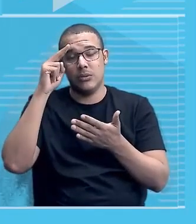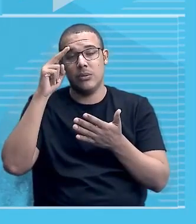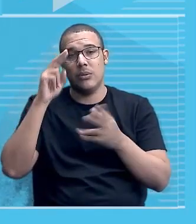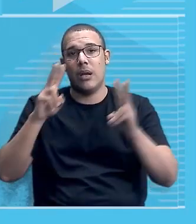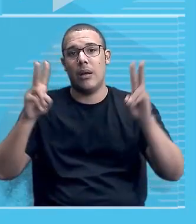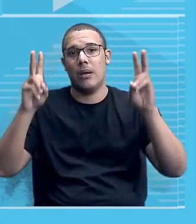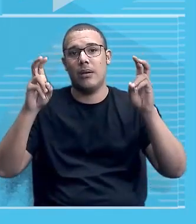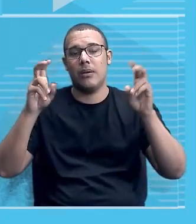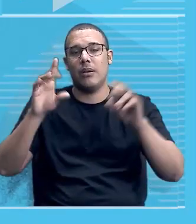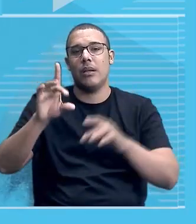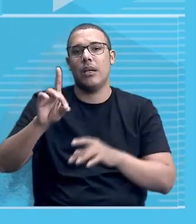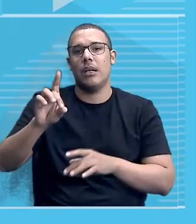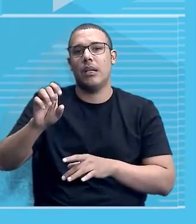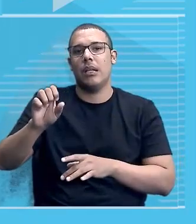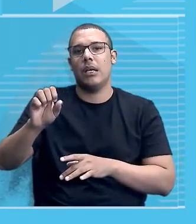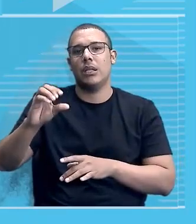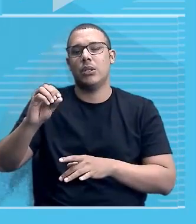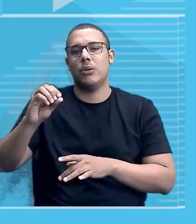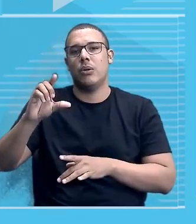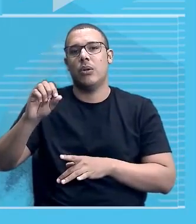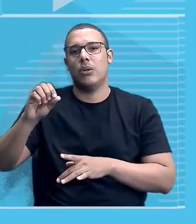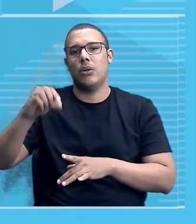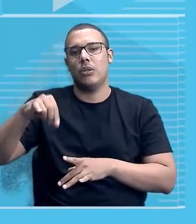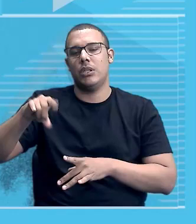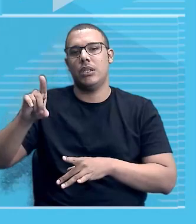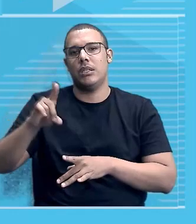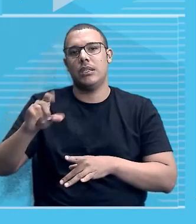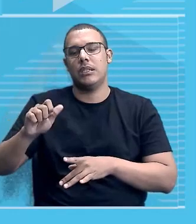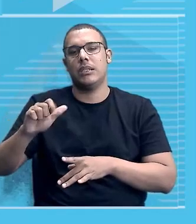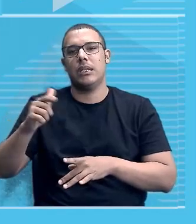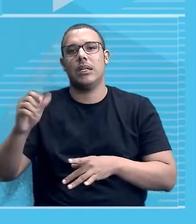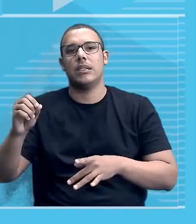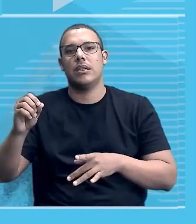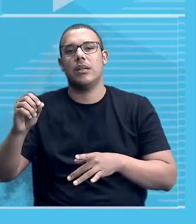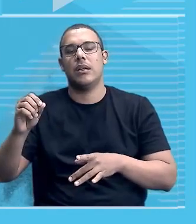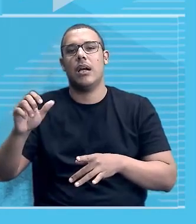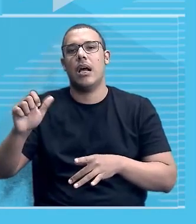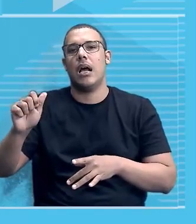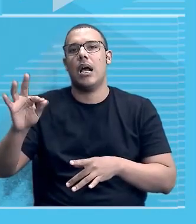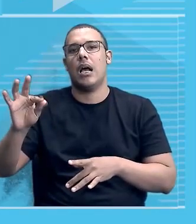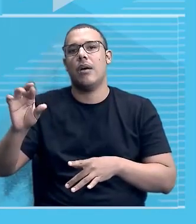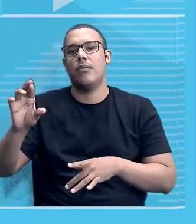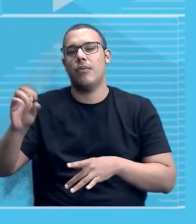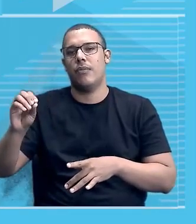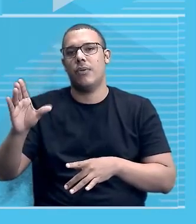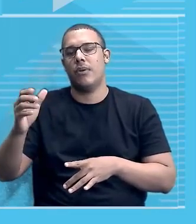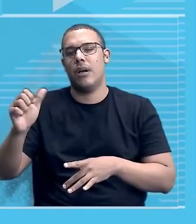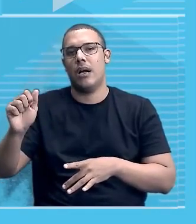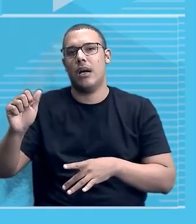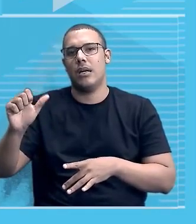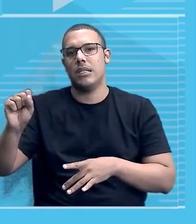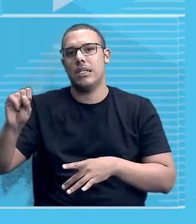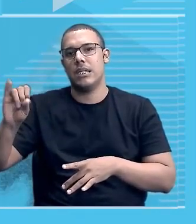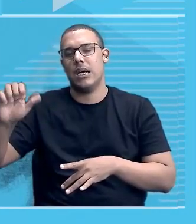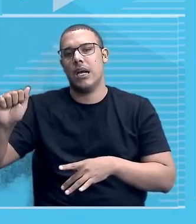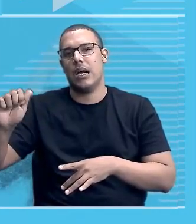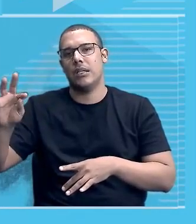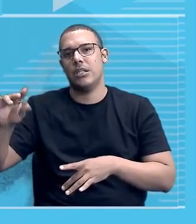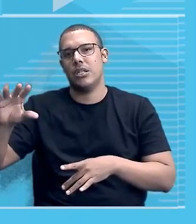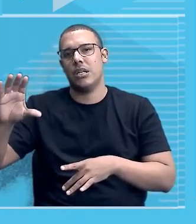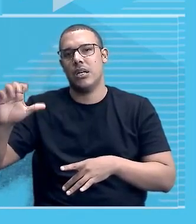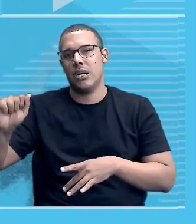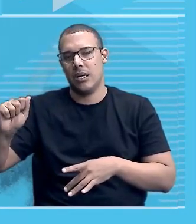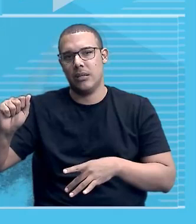termo descolonização. Descolonização afroasiática. Só que essa expressão,